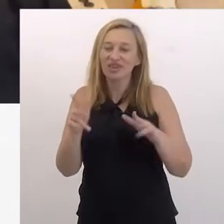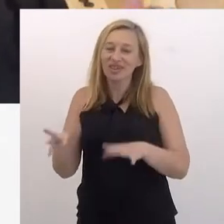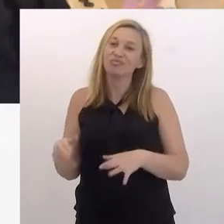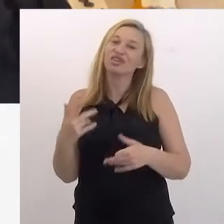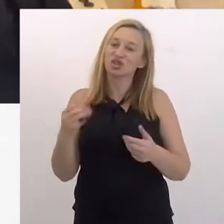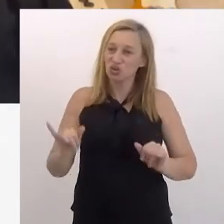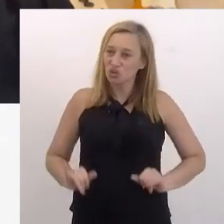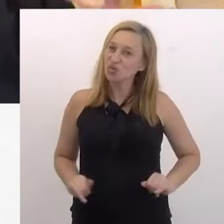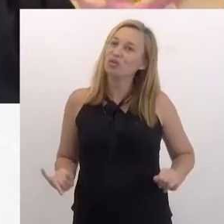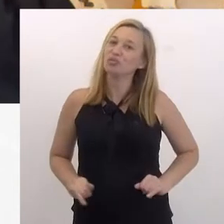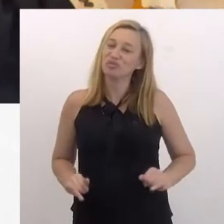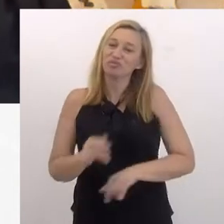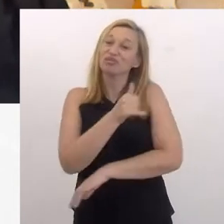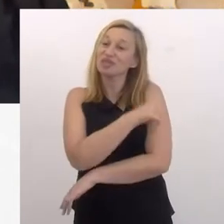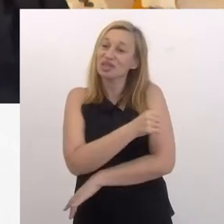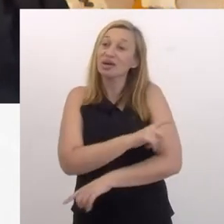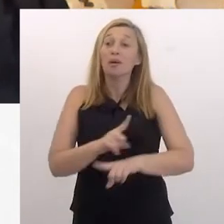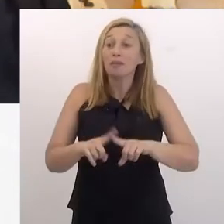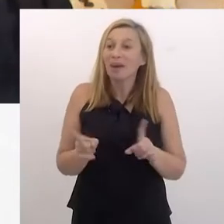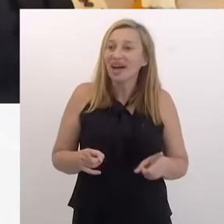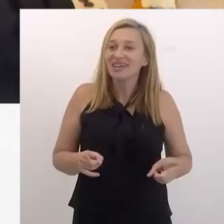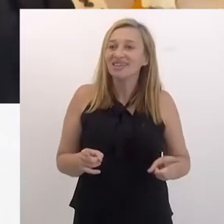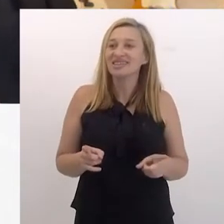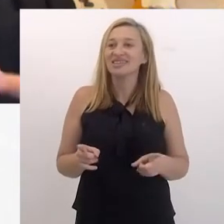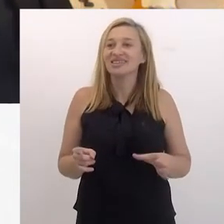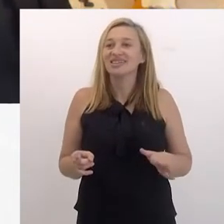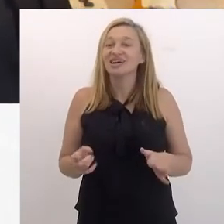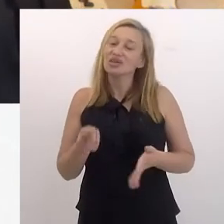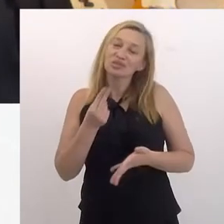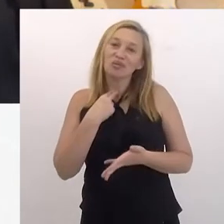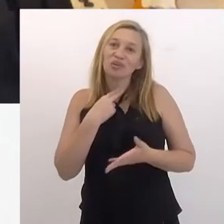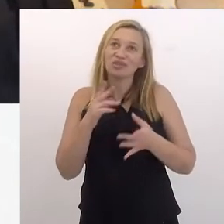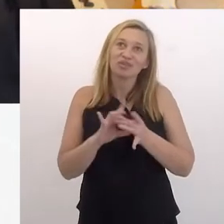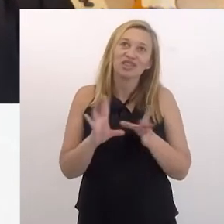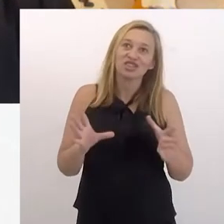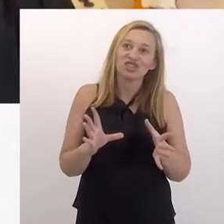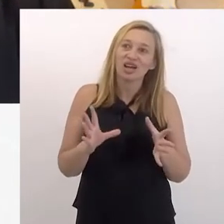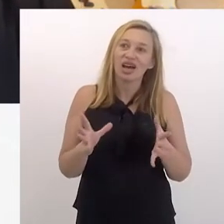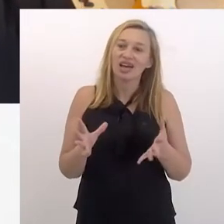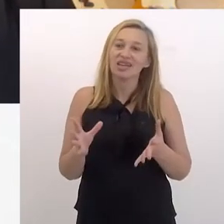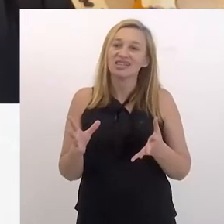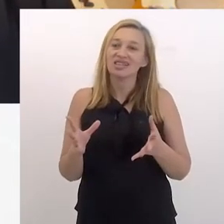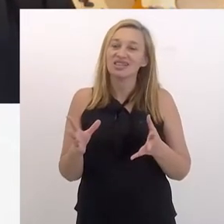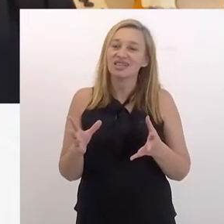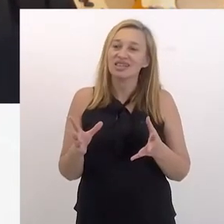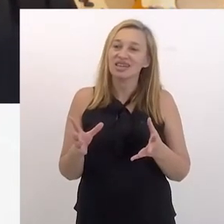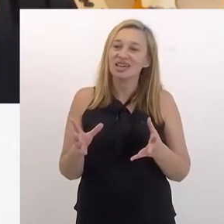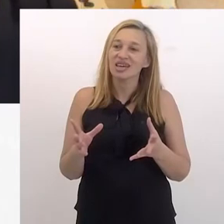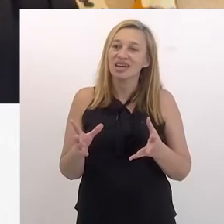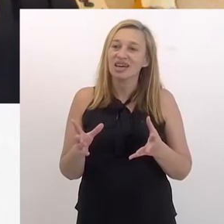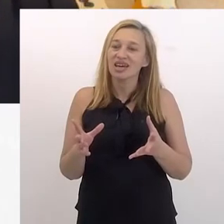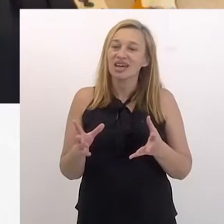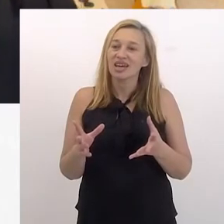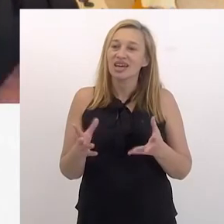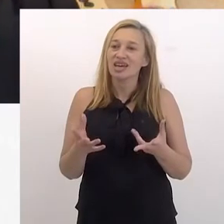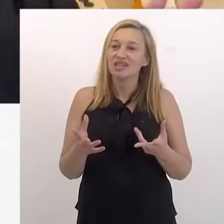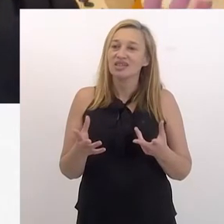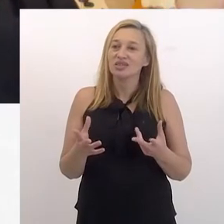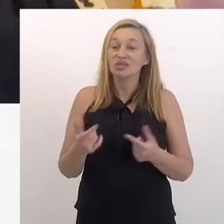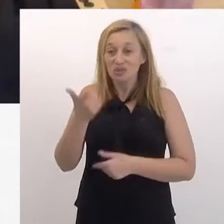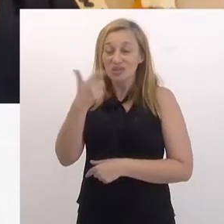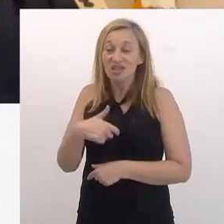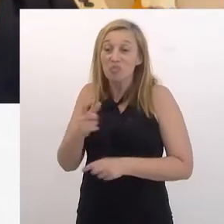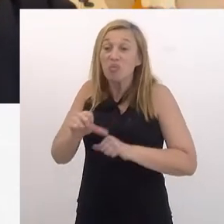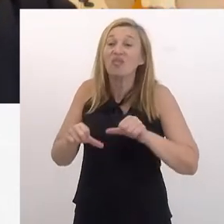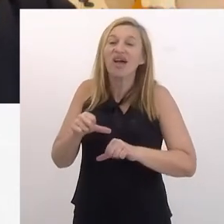pouco diferente, porque a gente apoiou muito aí no Rio de Janeiro, mas a gente, não podemos deixar esse nosso DNA mutar